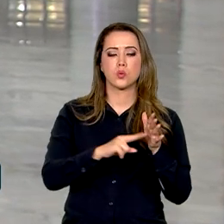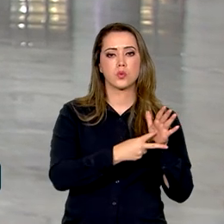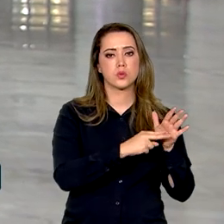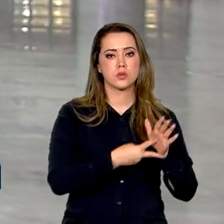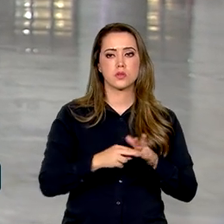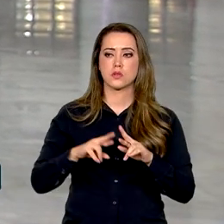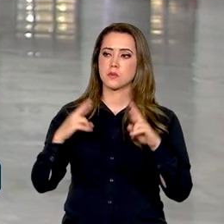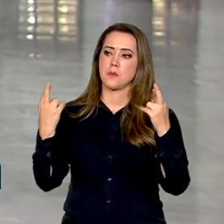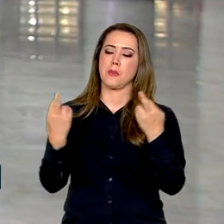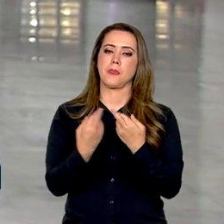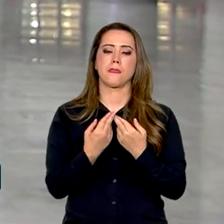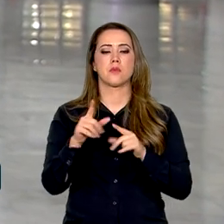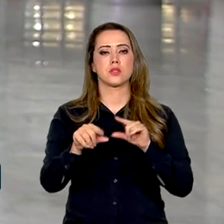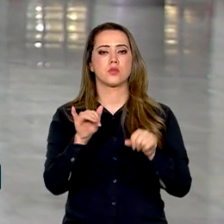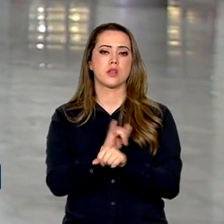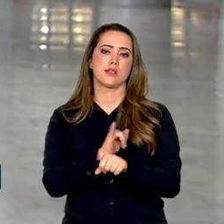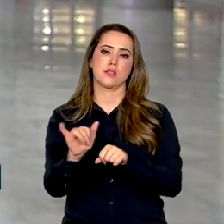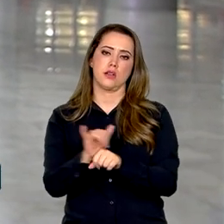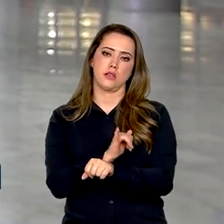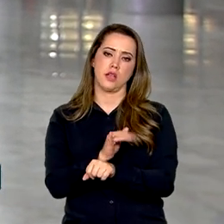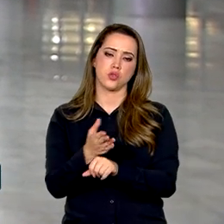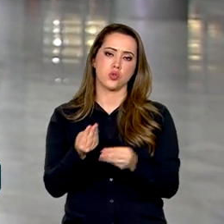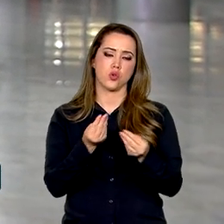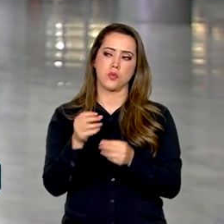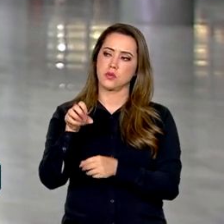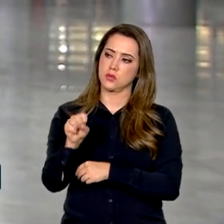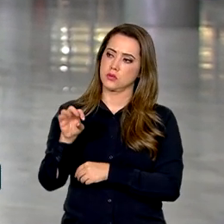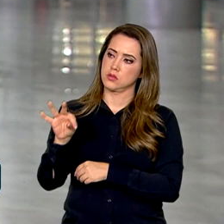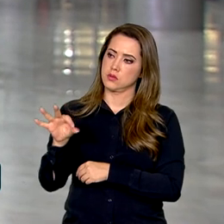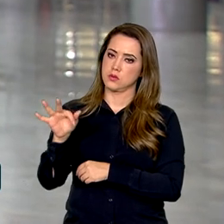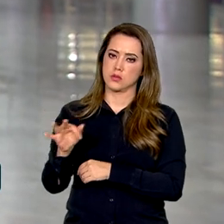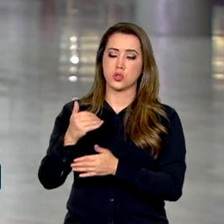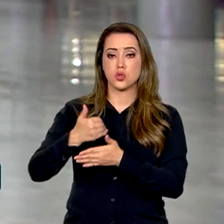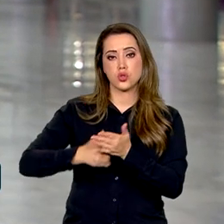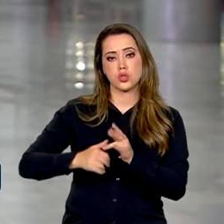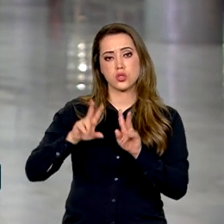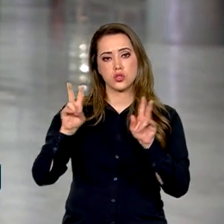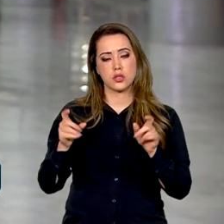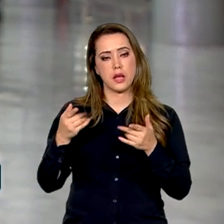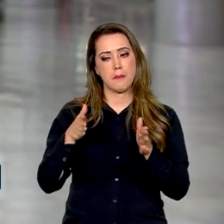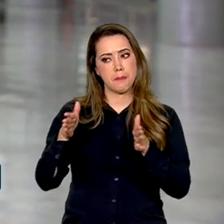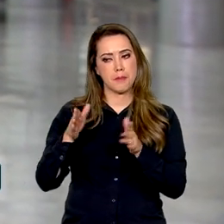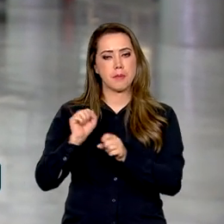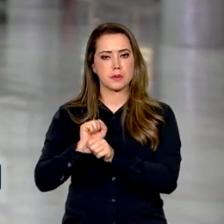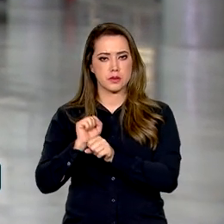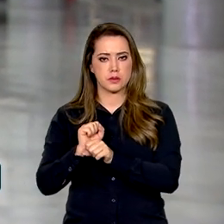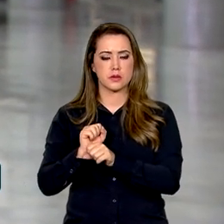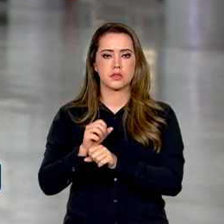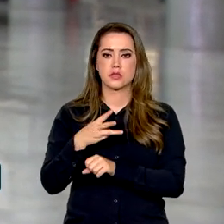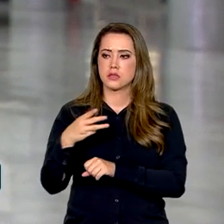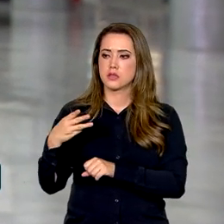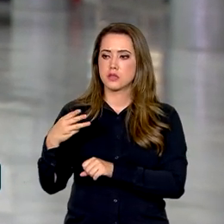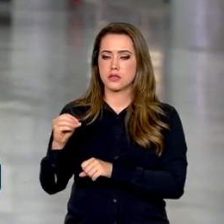se reuniram para definir uma estratégia para que o Supremo Tribunal Federal retire de pauta temporariamente, pelo prazo de